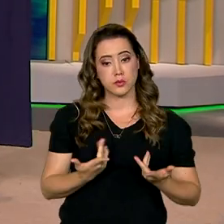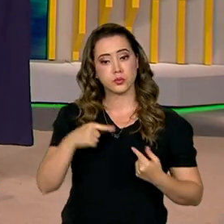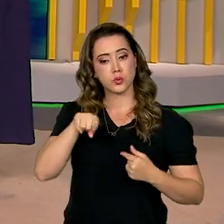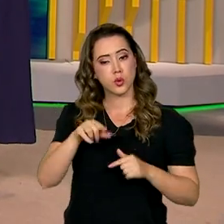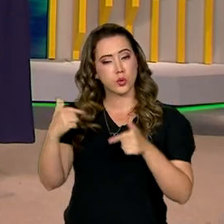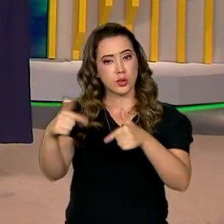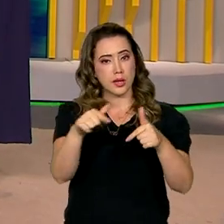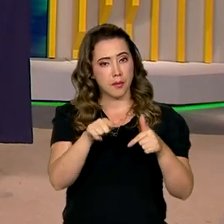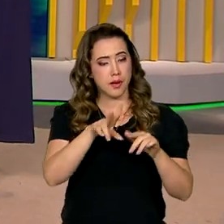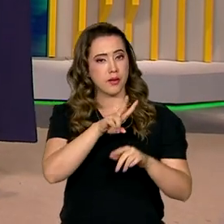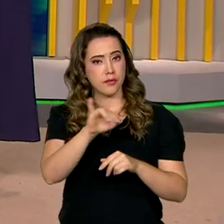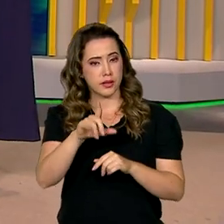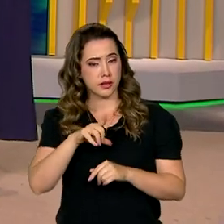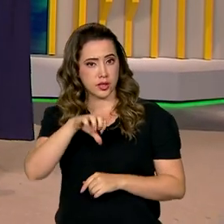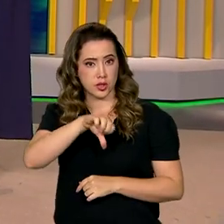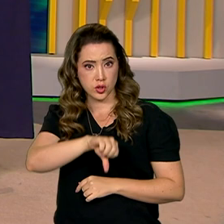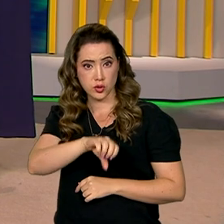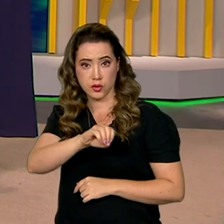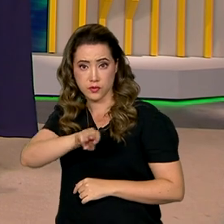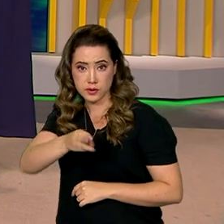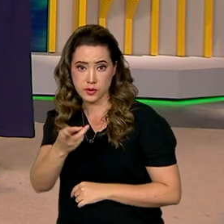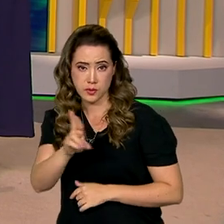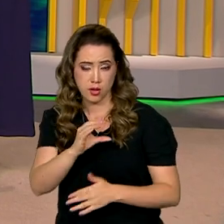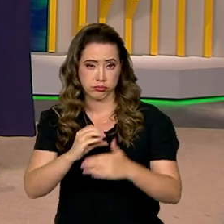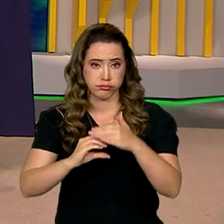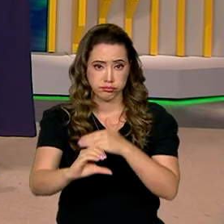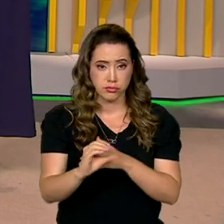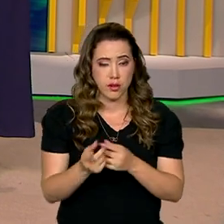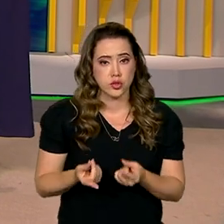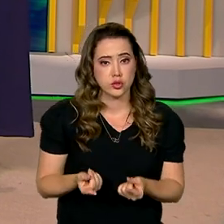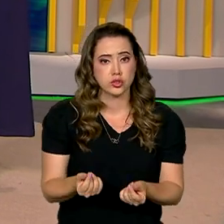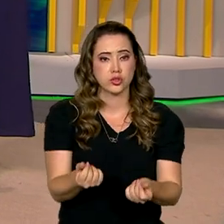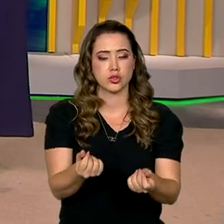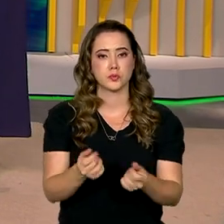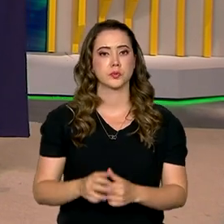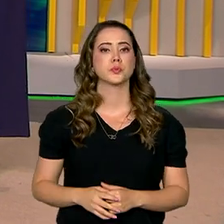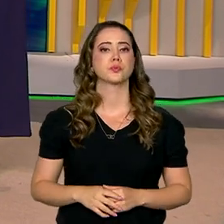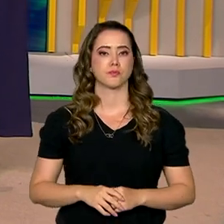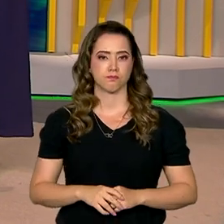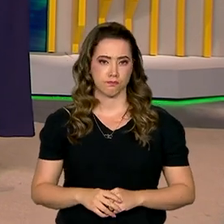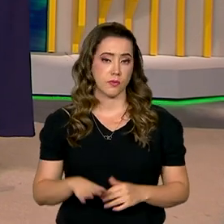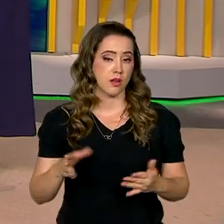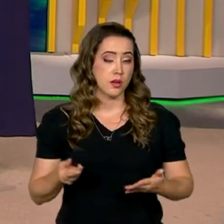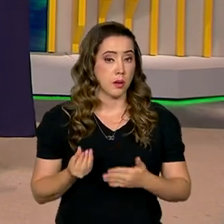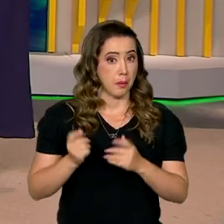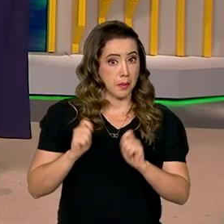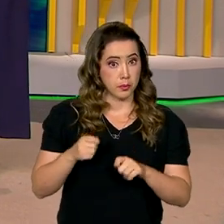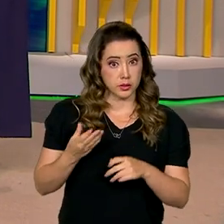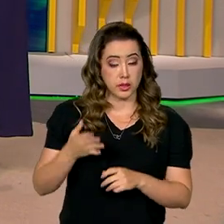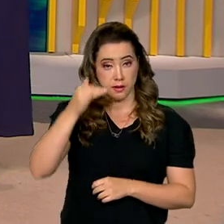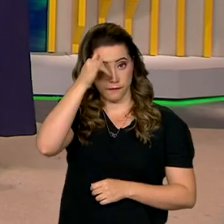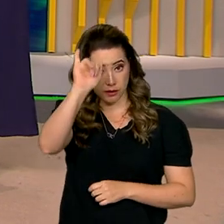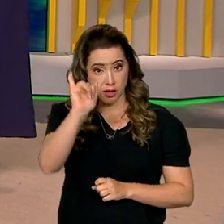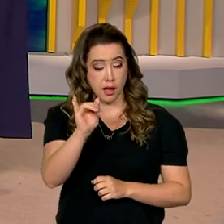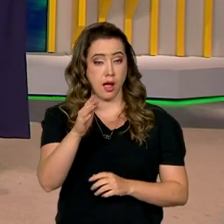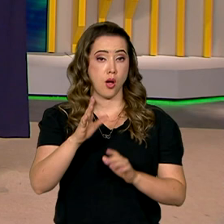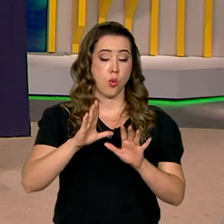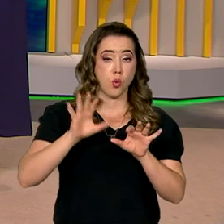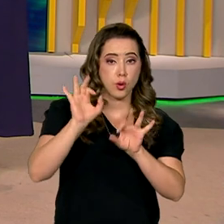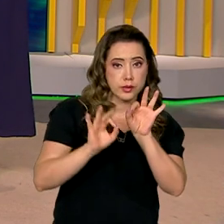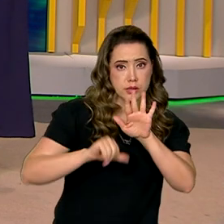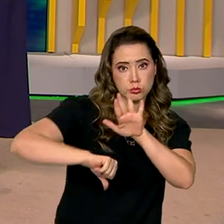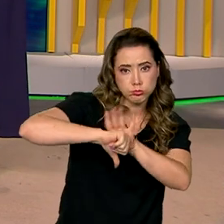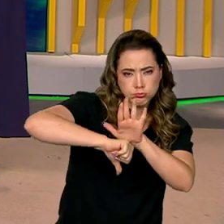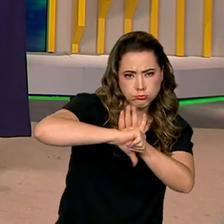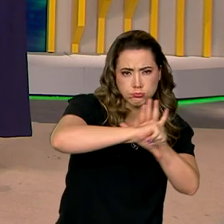A iniciativa vai contar com 900 milhões de reais em investimentos. É, e para garantir o combate ao crime organizado,